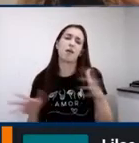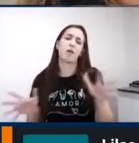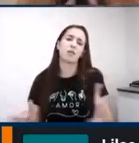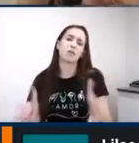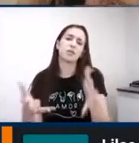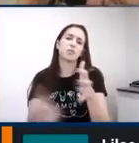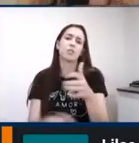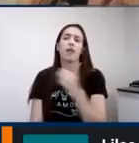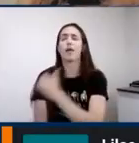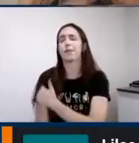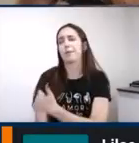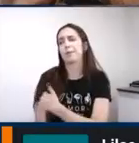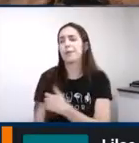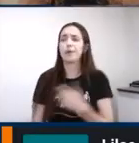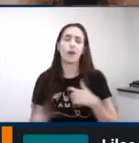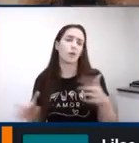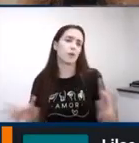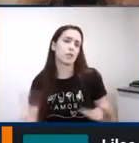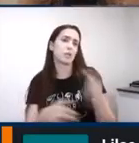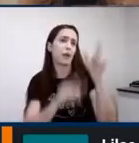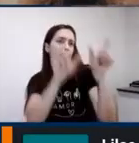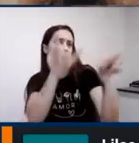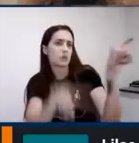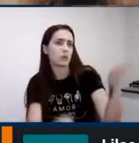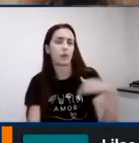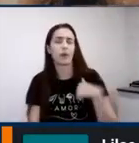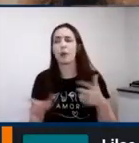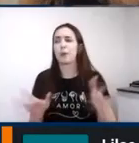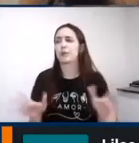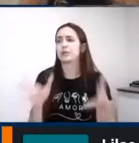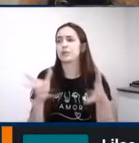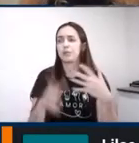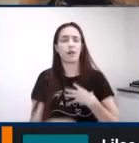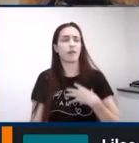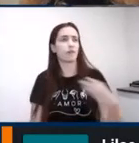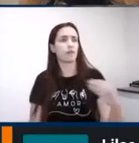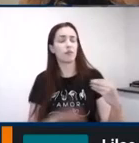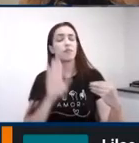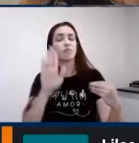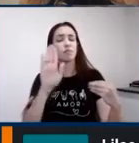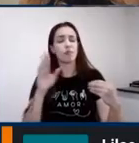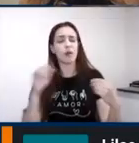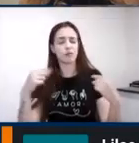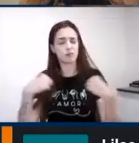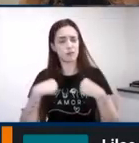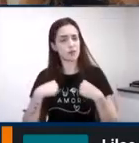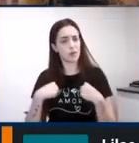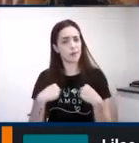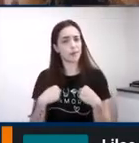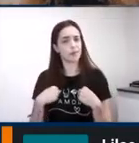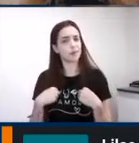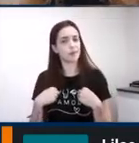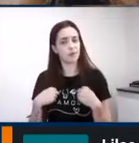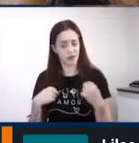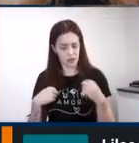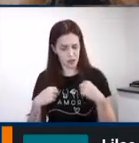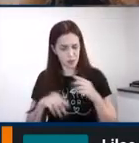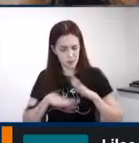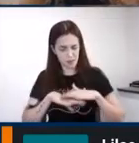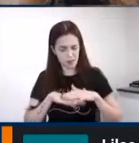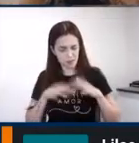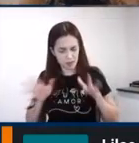paciente, eu vou estimular no meu filho. E você? Você estimula em você?